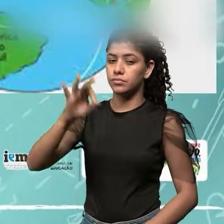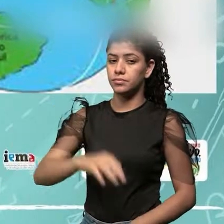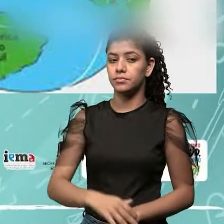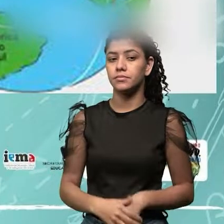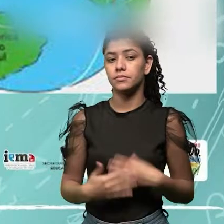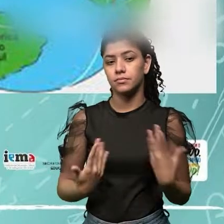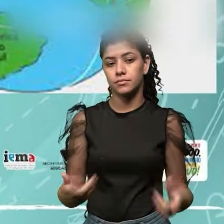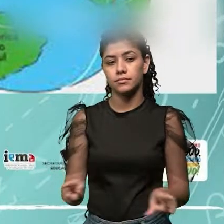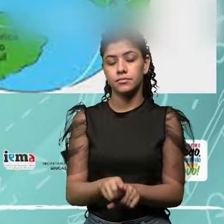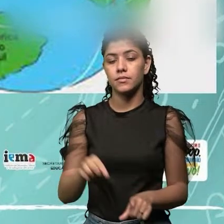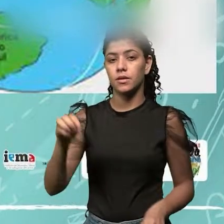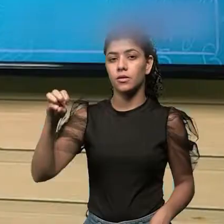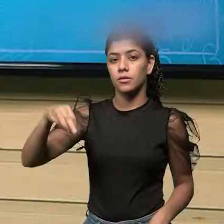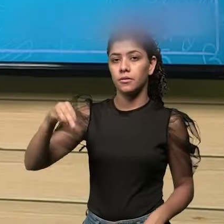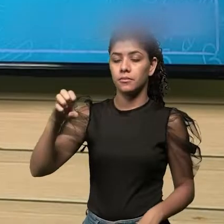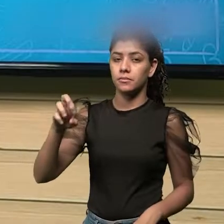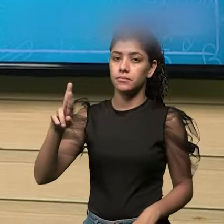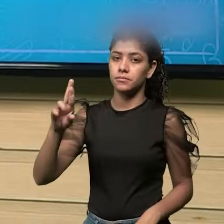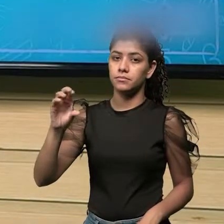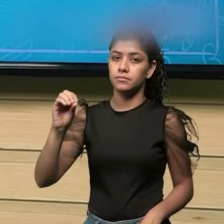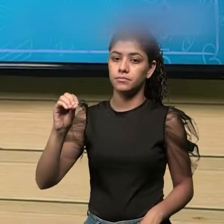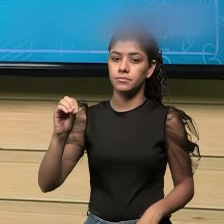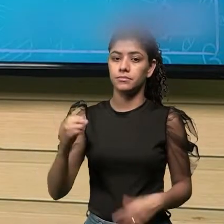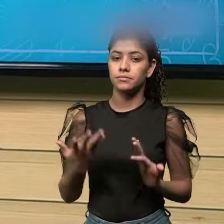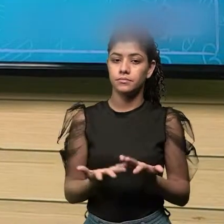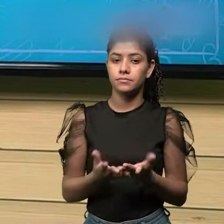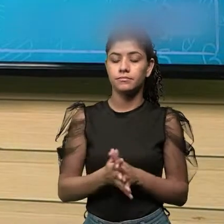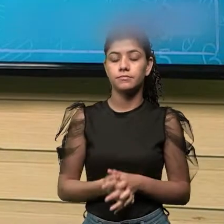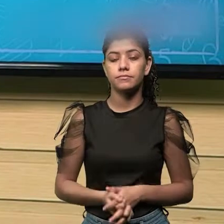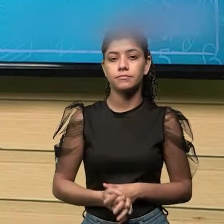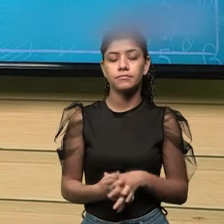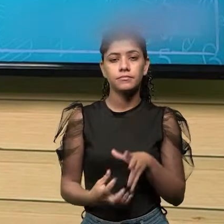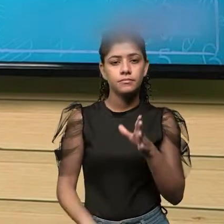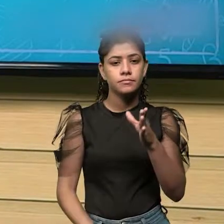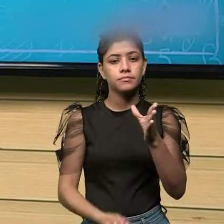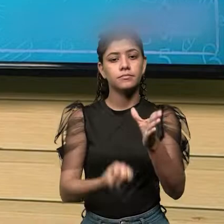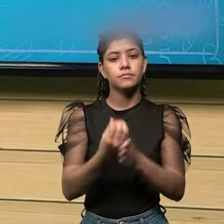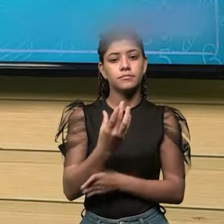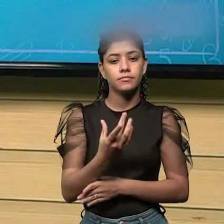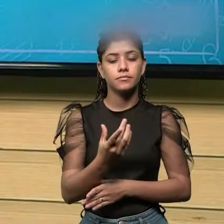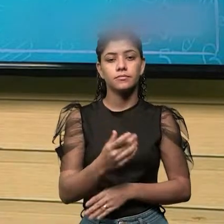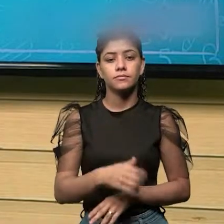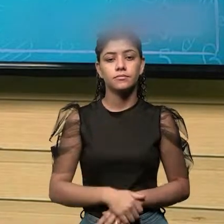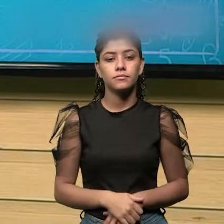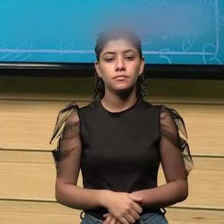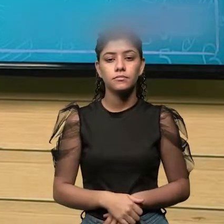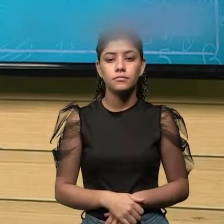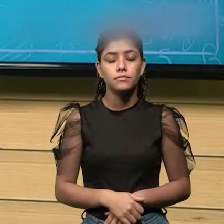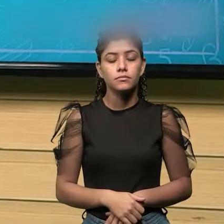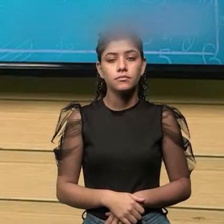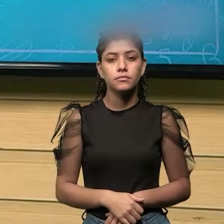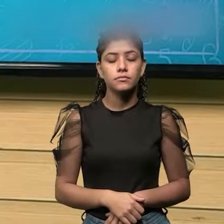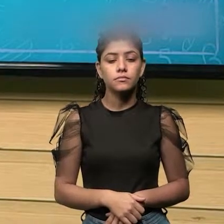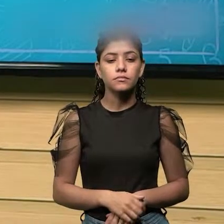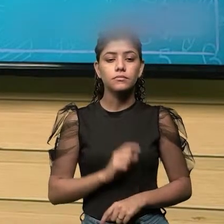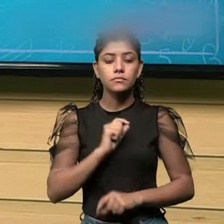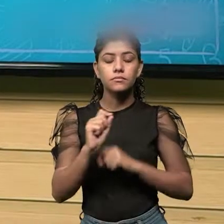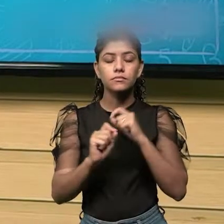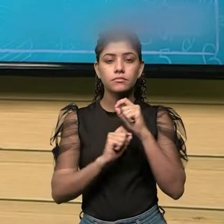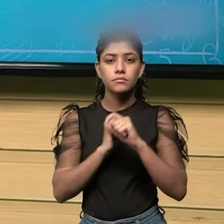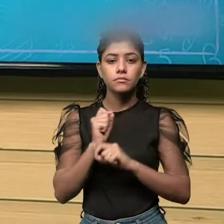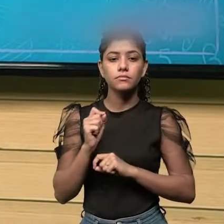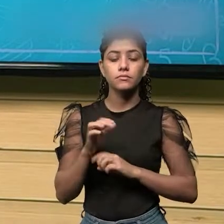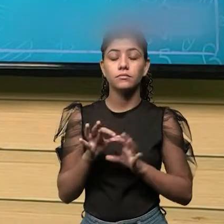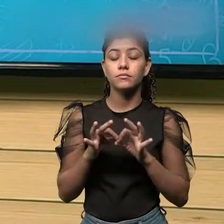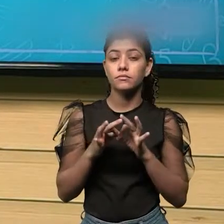E daí surge o metro. O metro surge inicialmente como uma fração